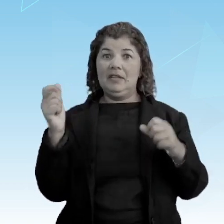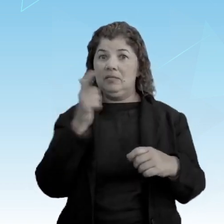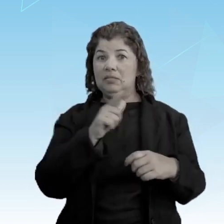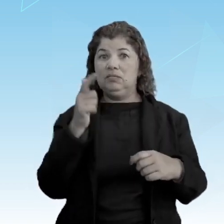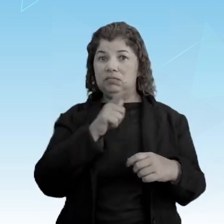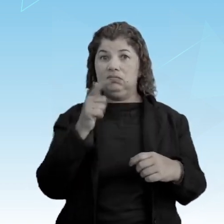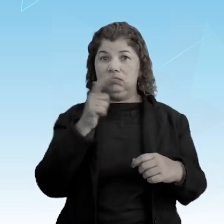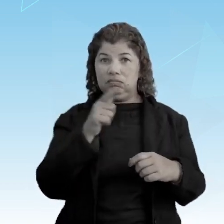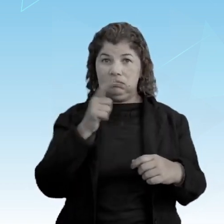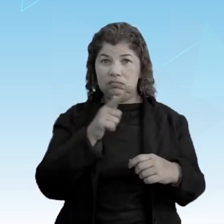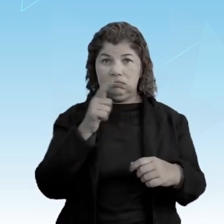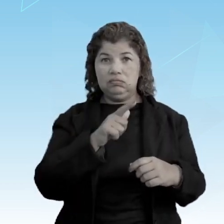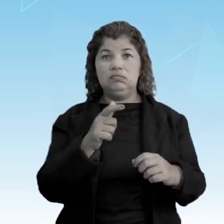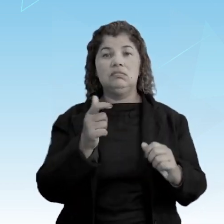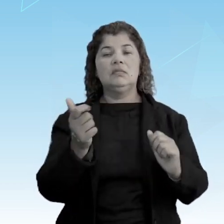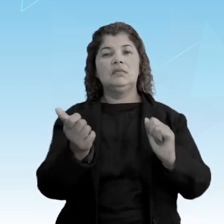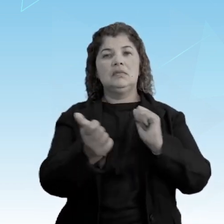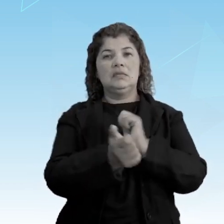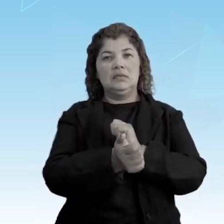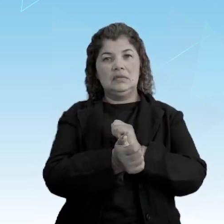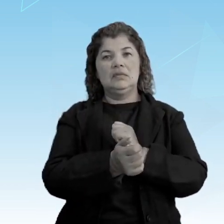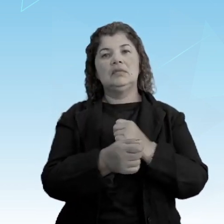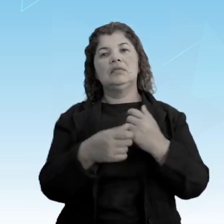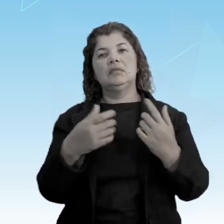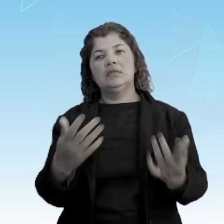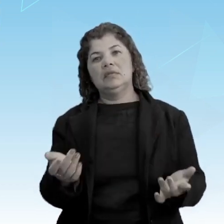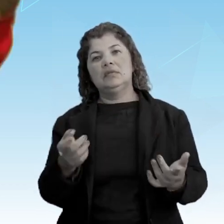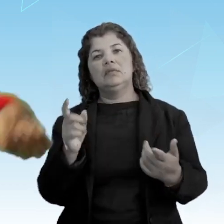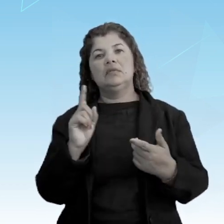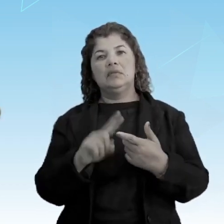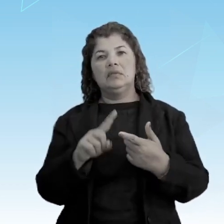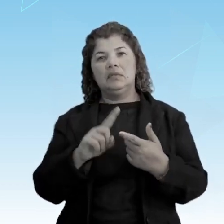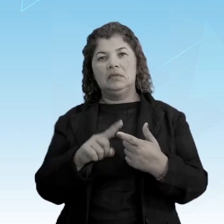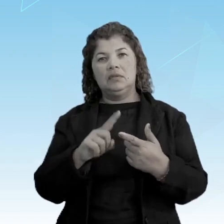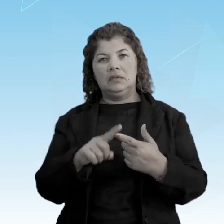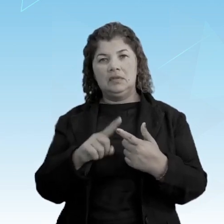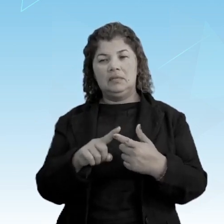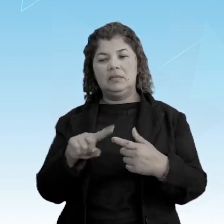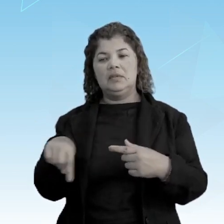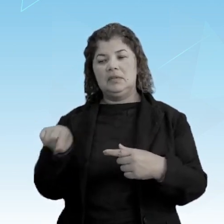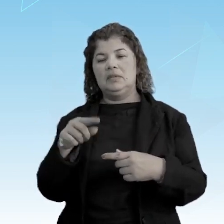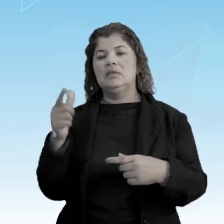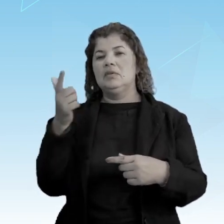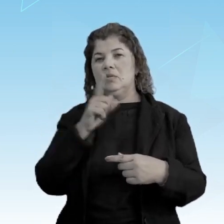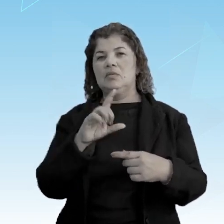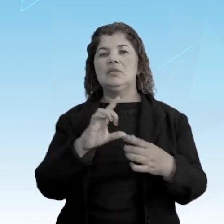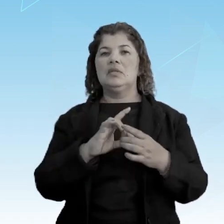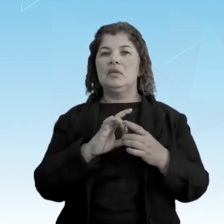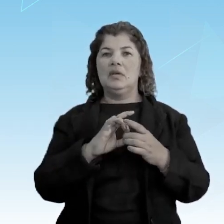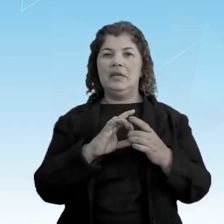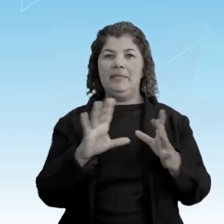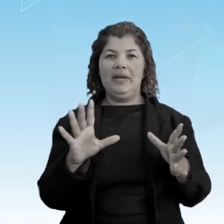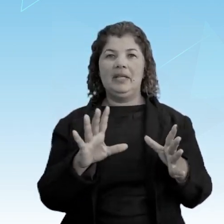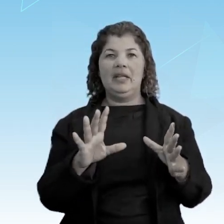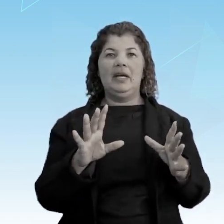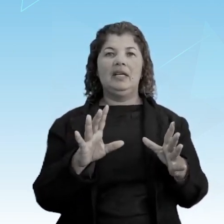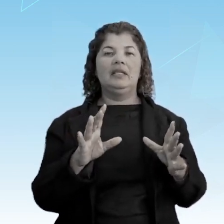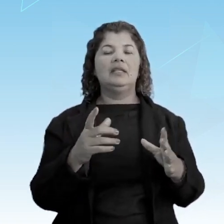escravizados, né? Como os dos que conseguiram a liberdade e a